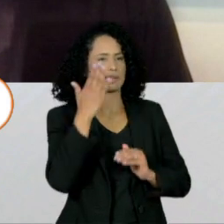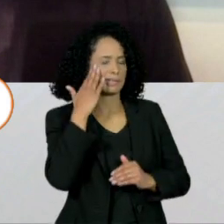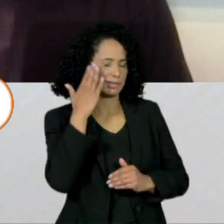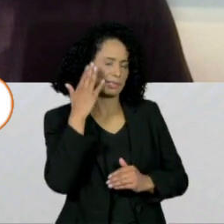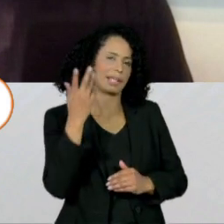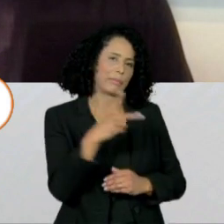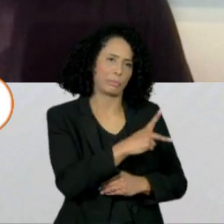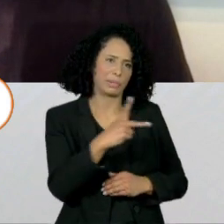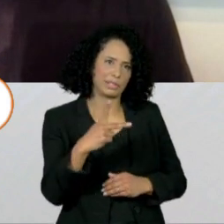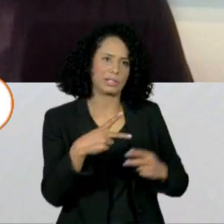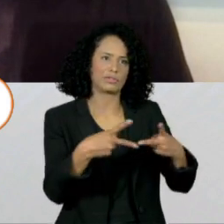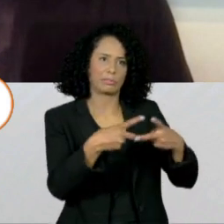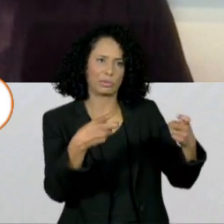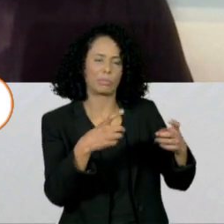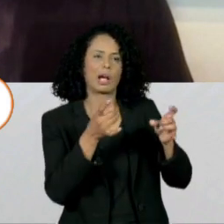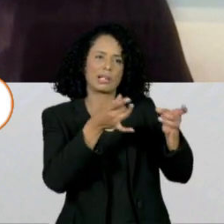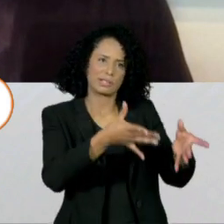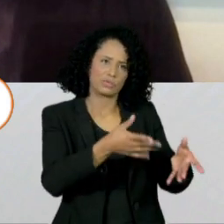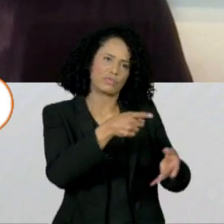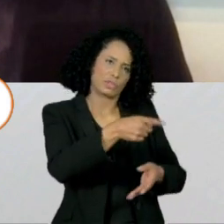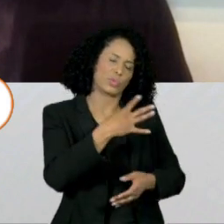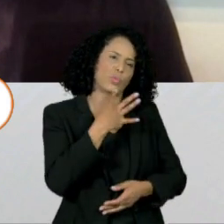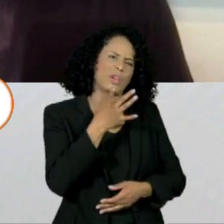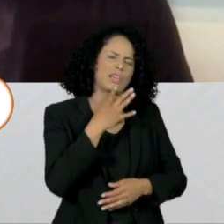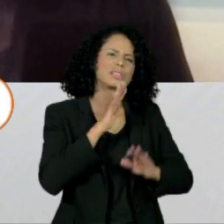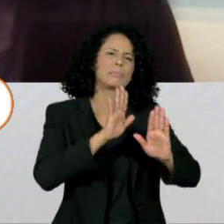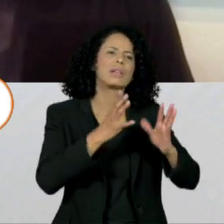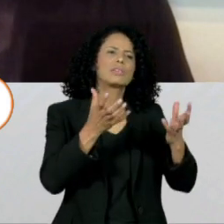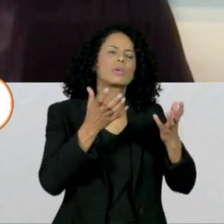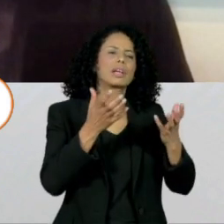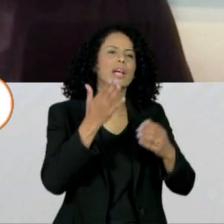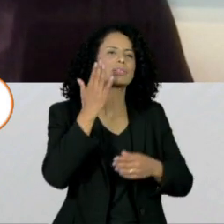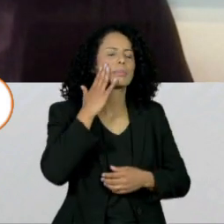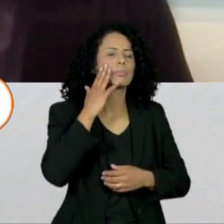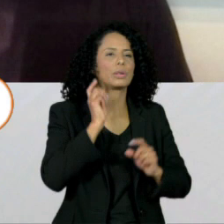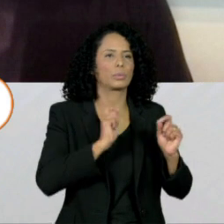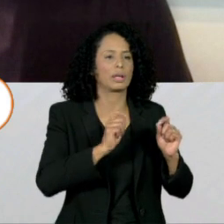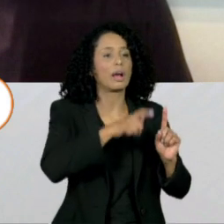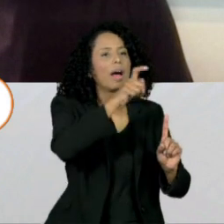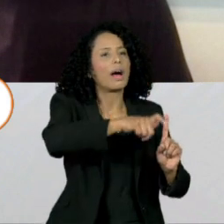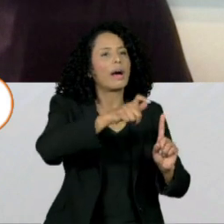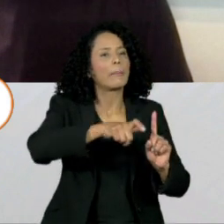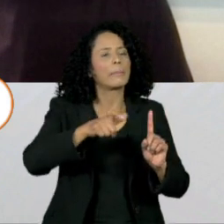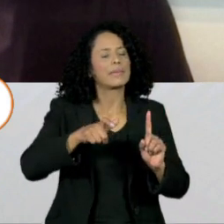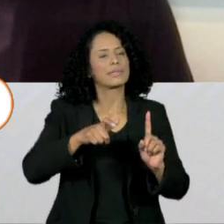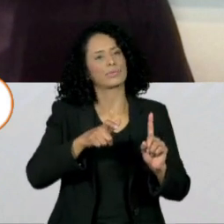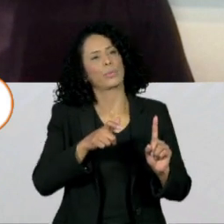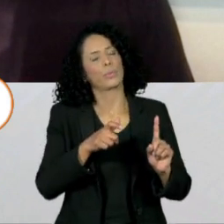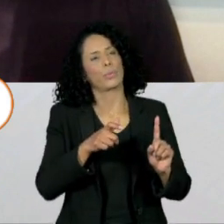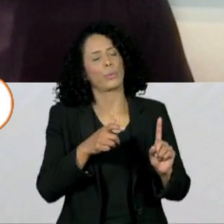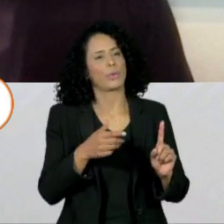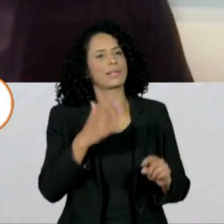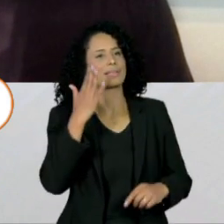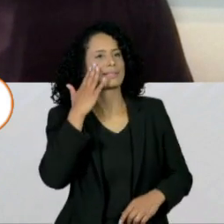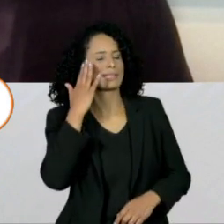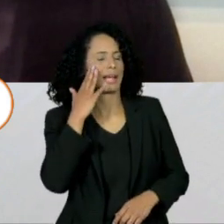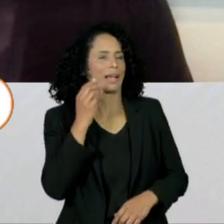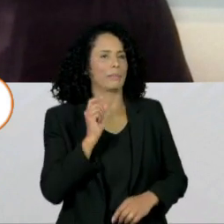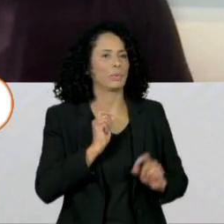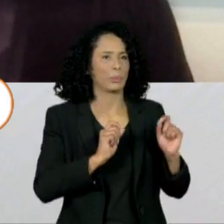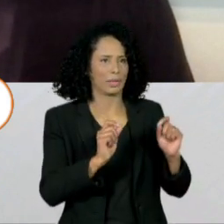muito bem da empresa. Falando agora o que o cidadão comum quer saber. Existe alguma chance dos preços dos combustíveis caírem?